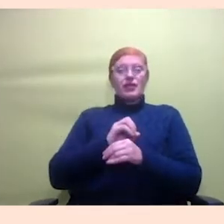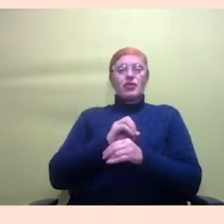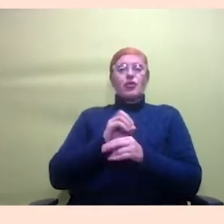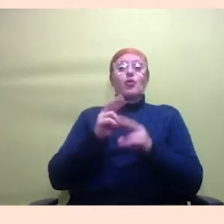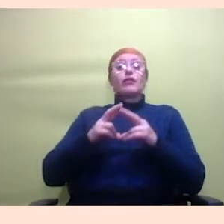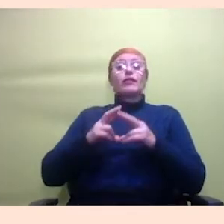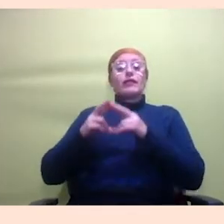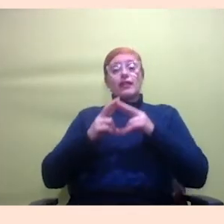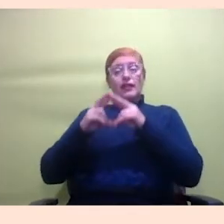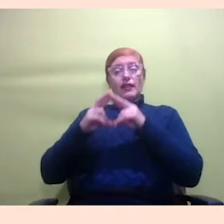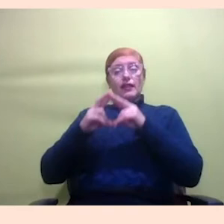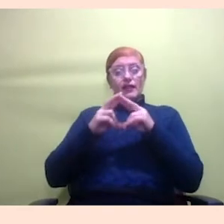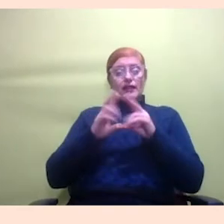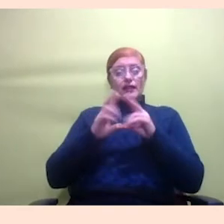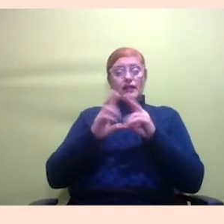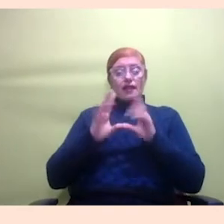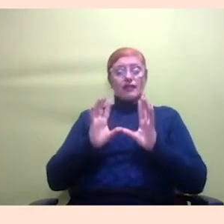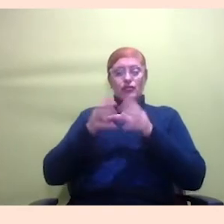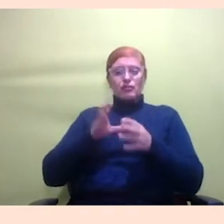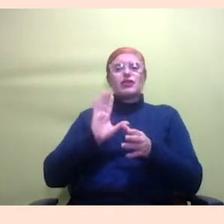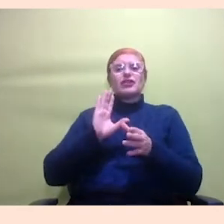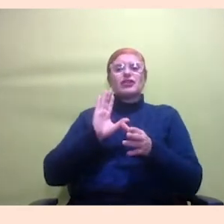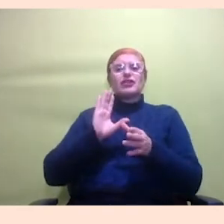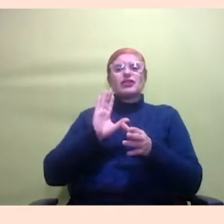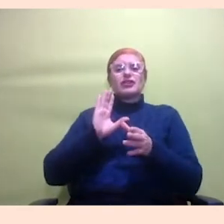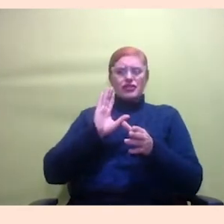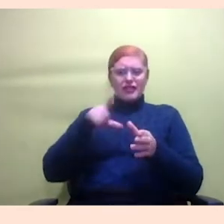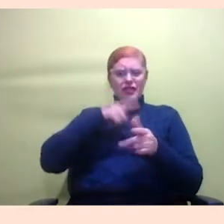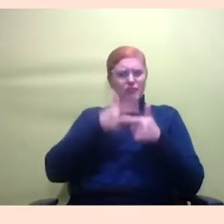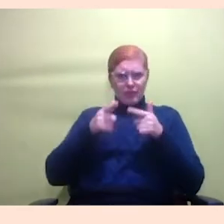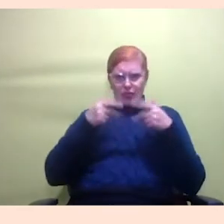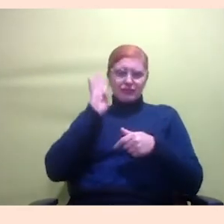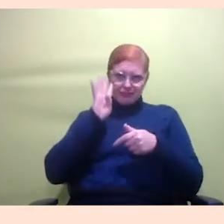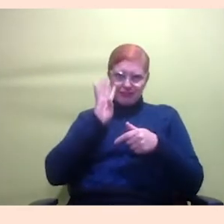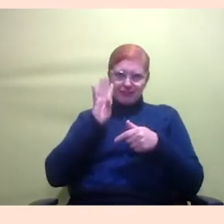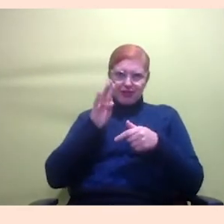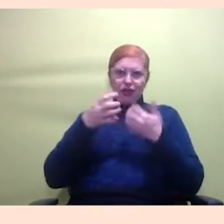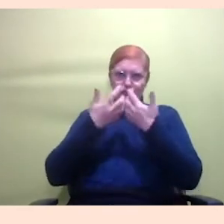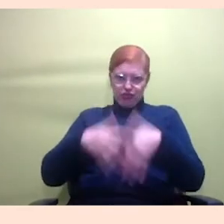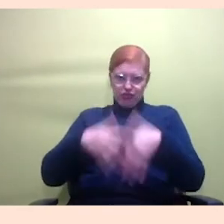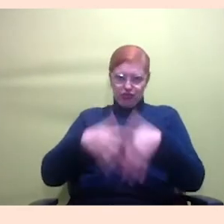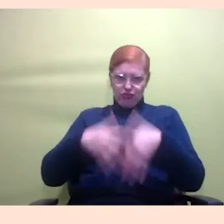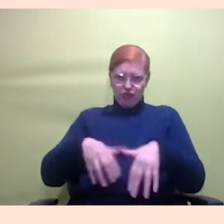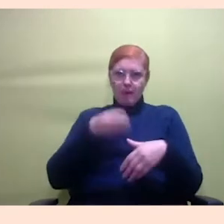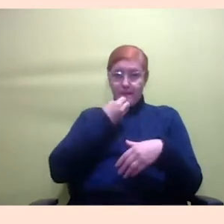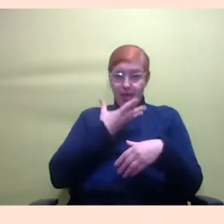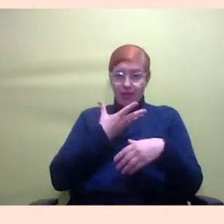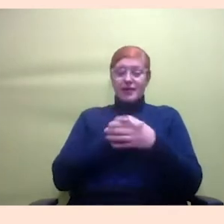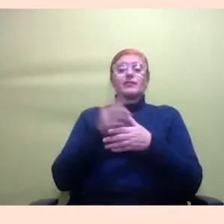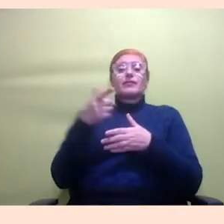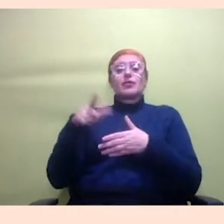legal por lá então Cristina Lima pergunta para estamos juntas para a Laina